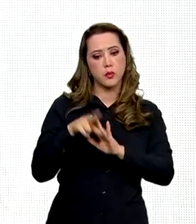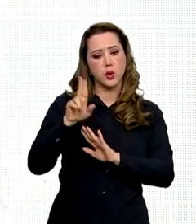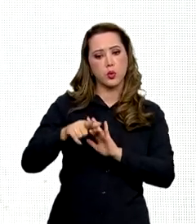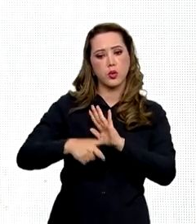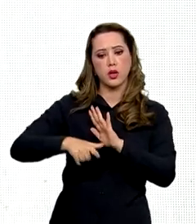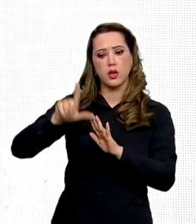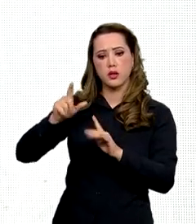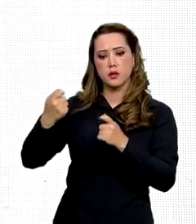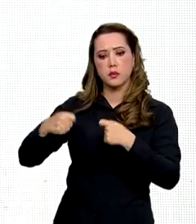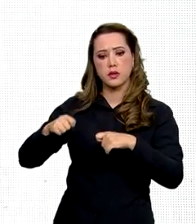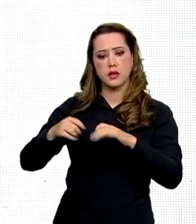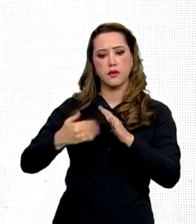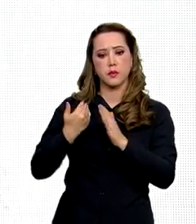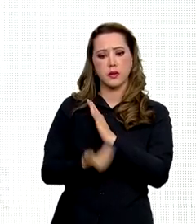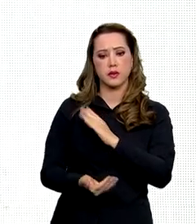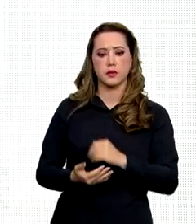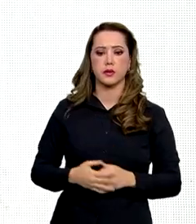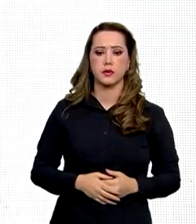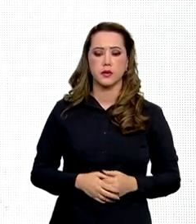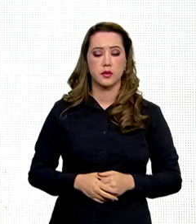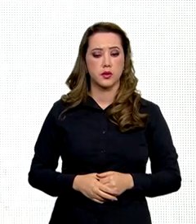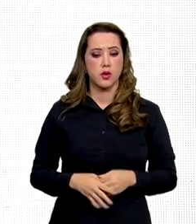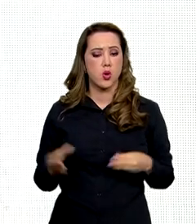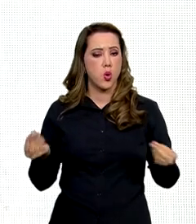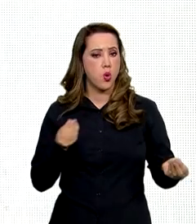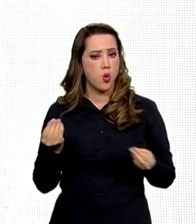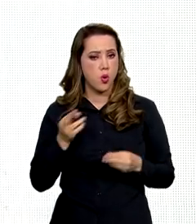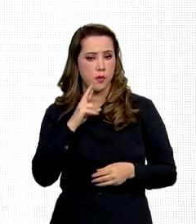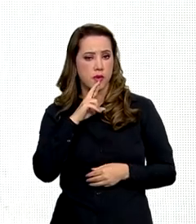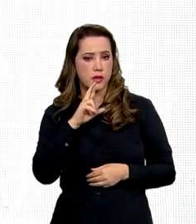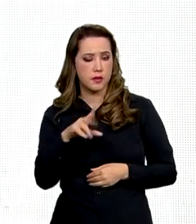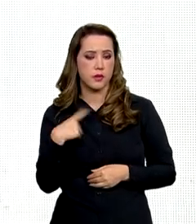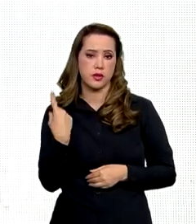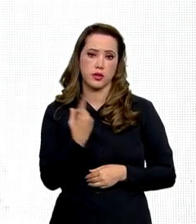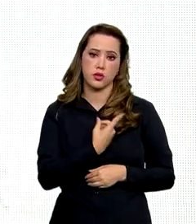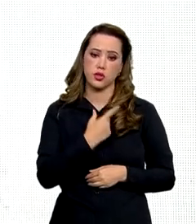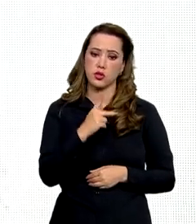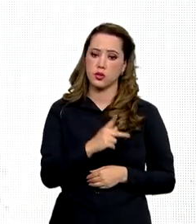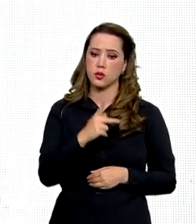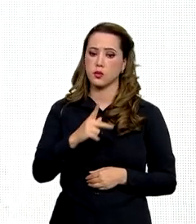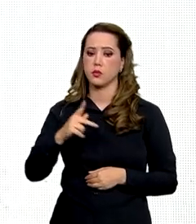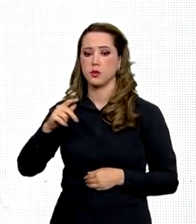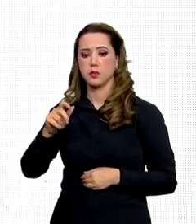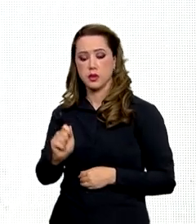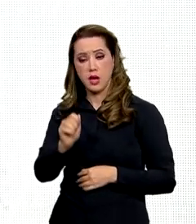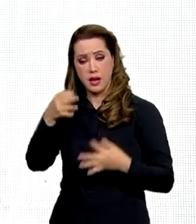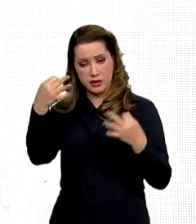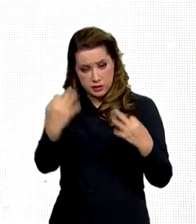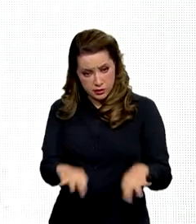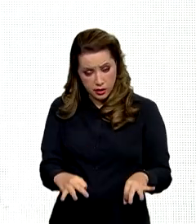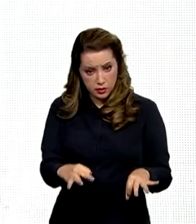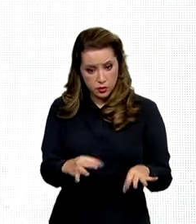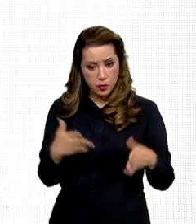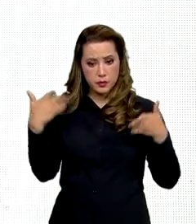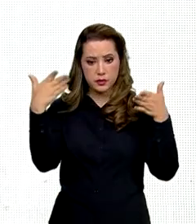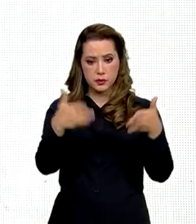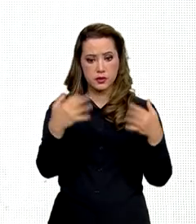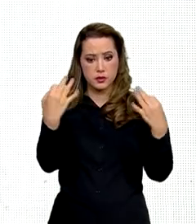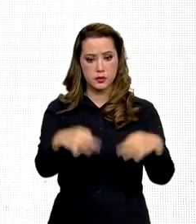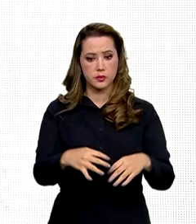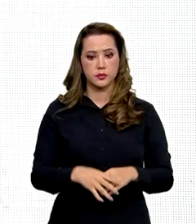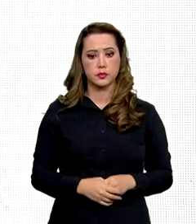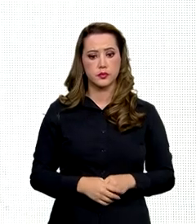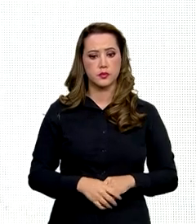deveria ter perdido. Como resultado, temos um PPA que é, de fato, participativo.